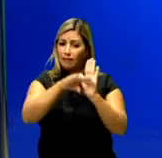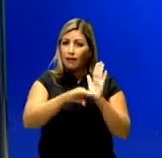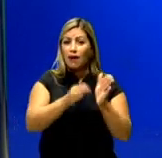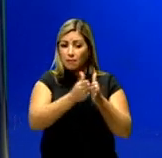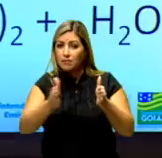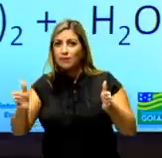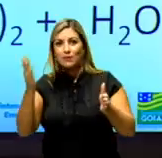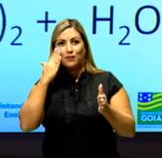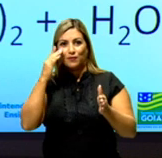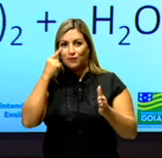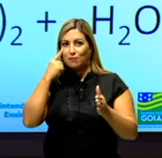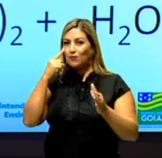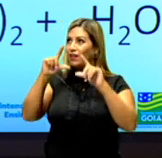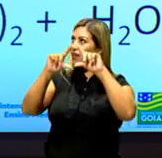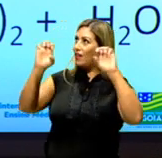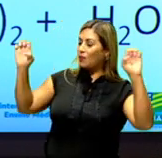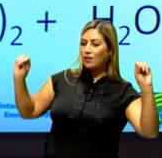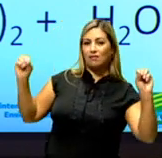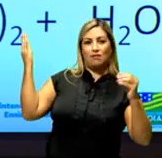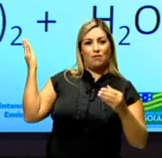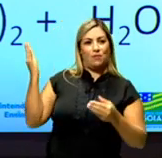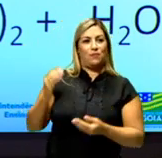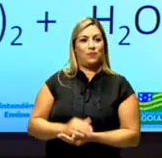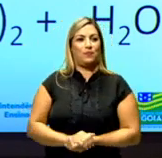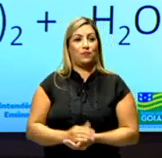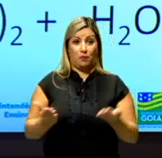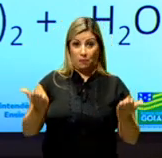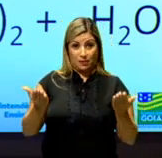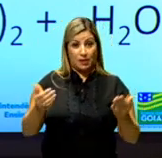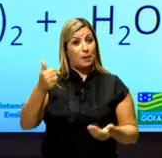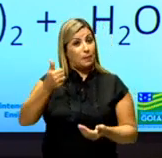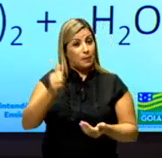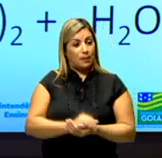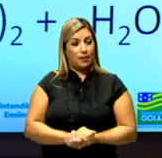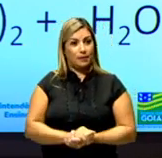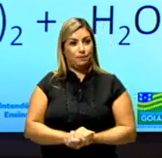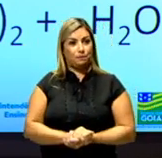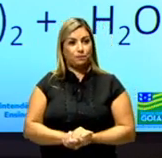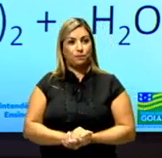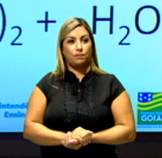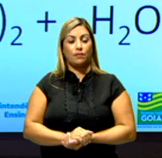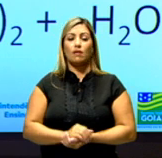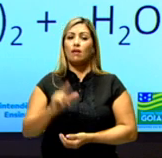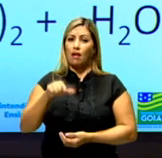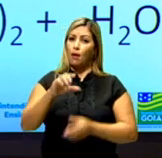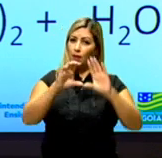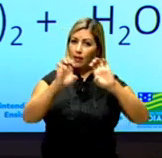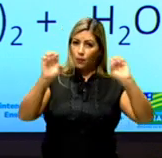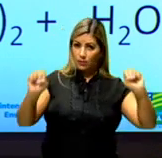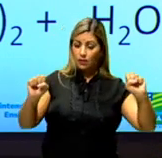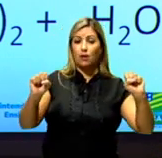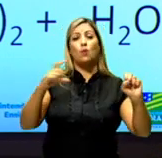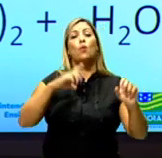lindezas aqui, as nossas equações que nós vamos balancear agora. A primeira é uma equação de